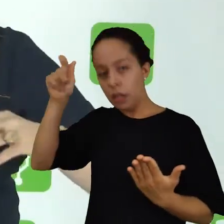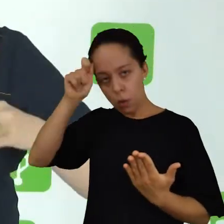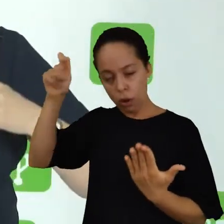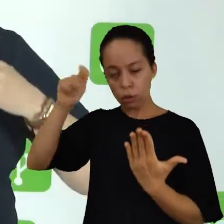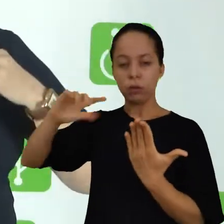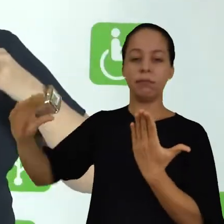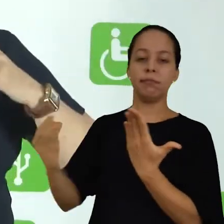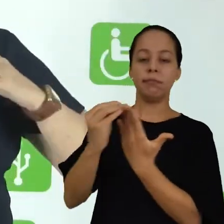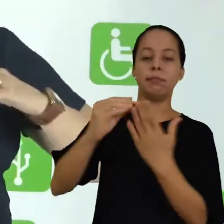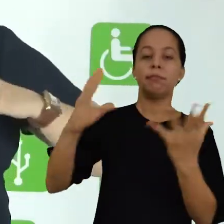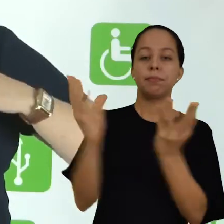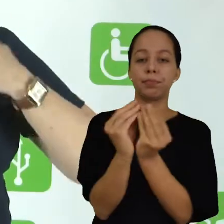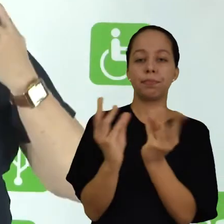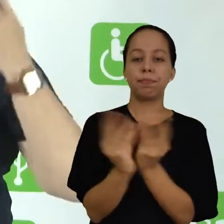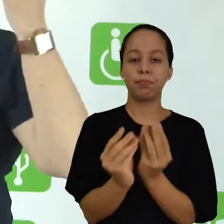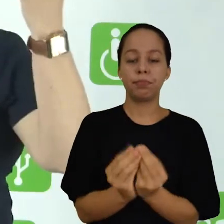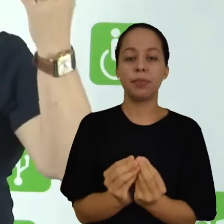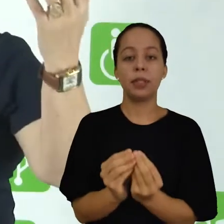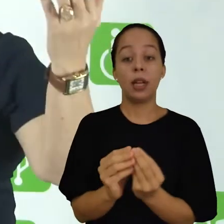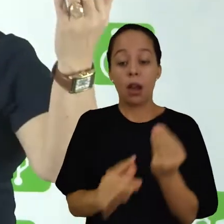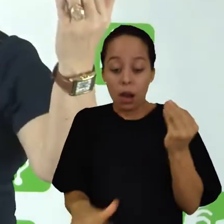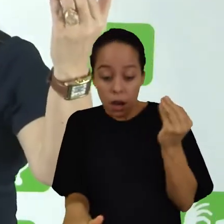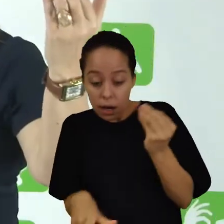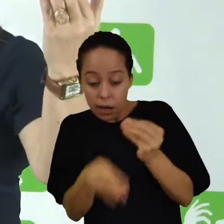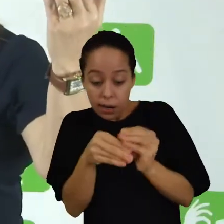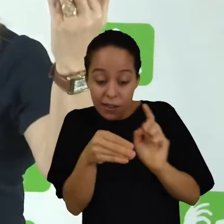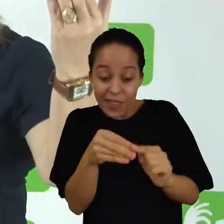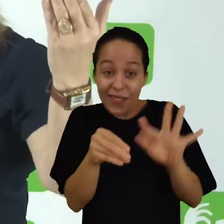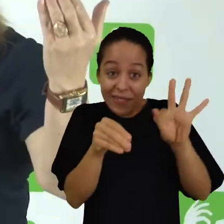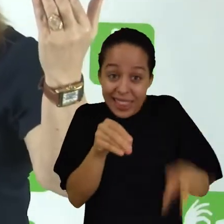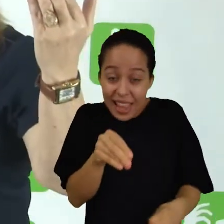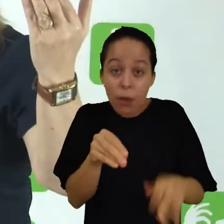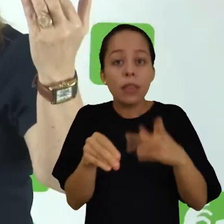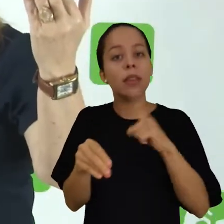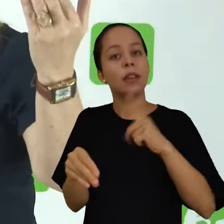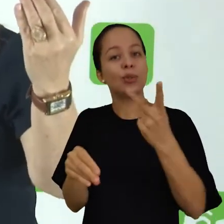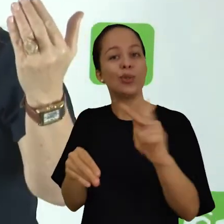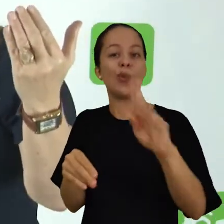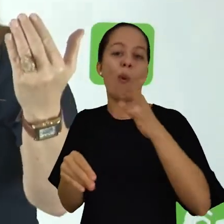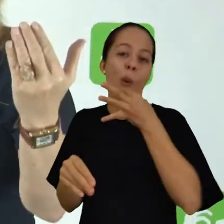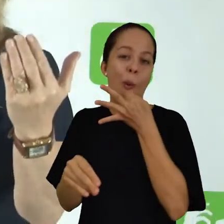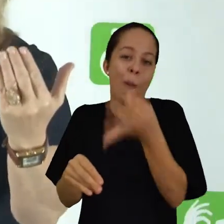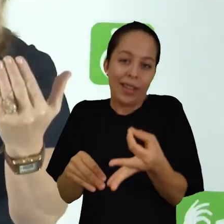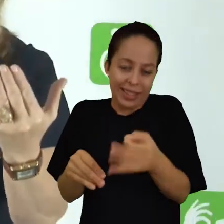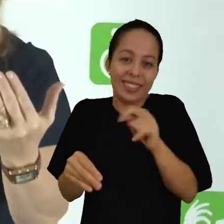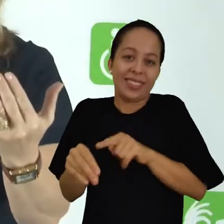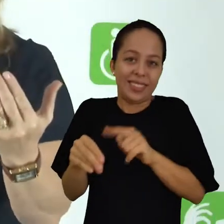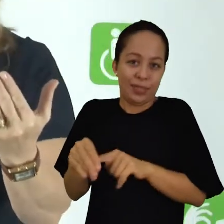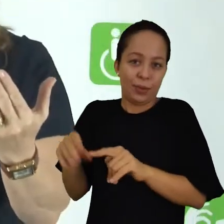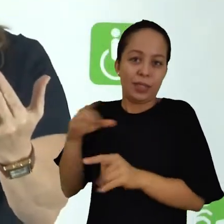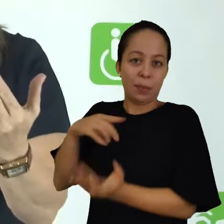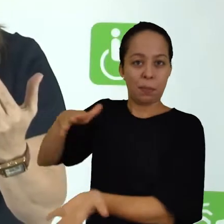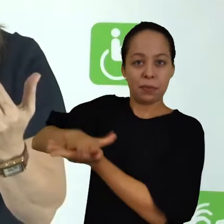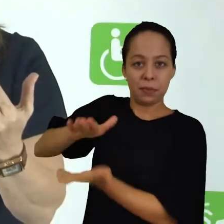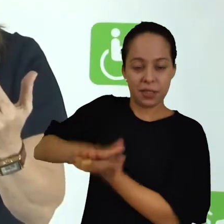autor, as considerações dele sobre o texto e no final a sua opinião sobre estas